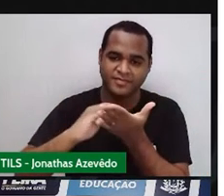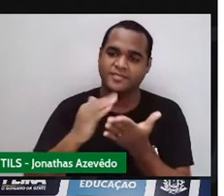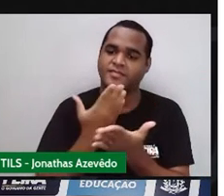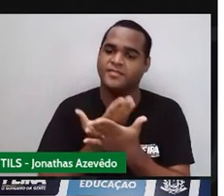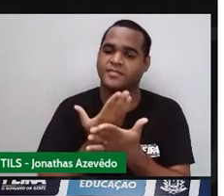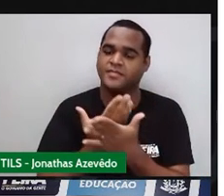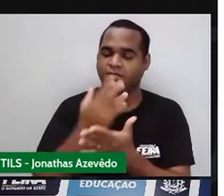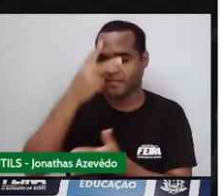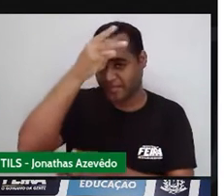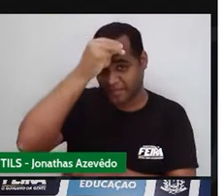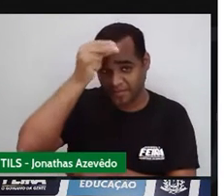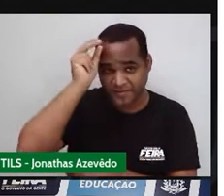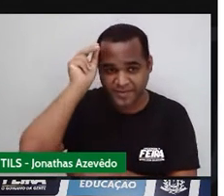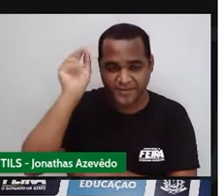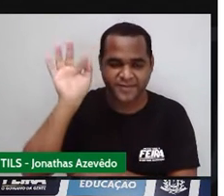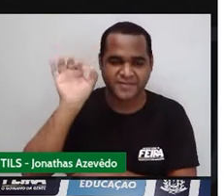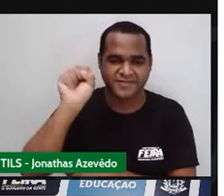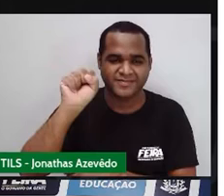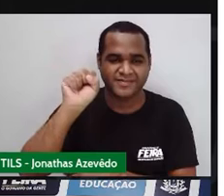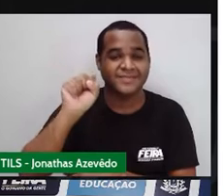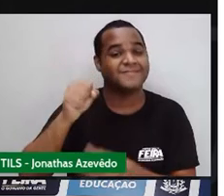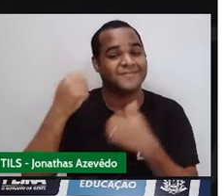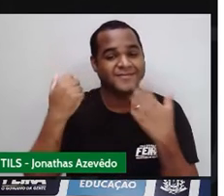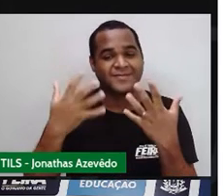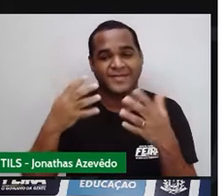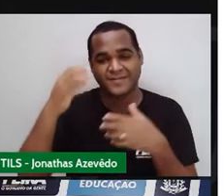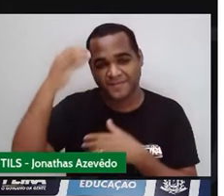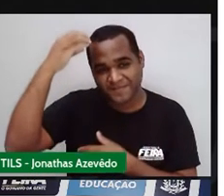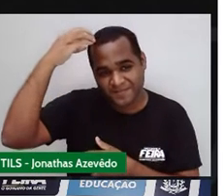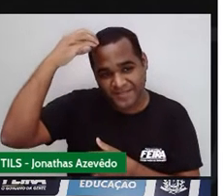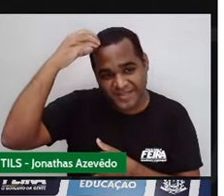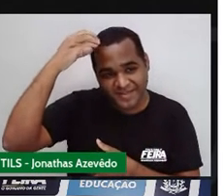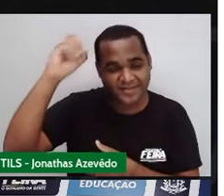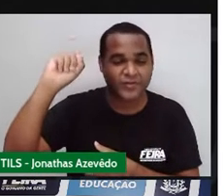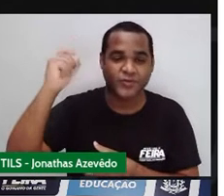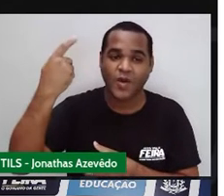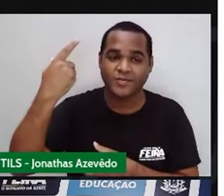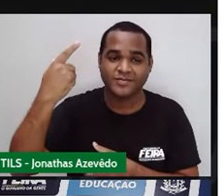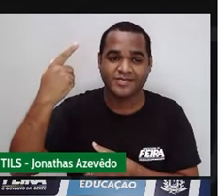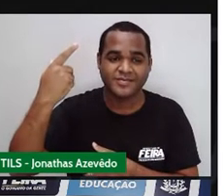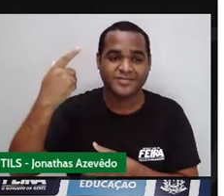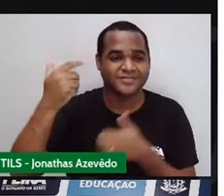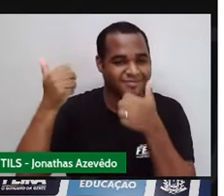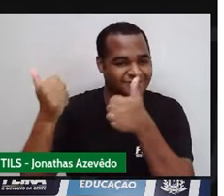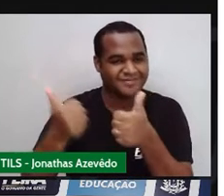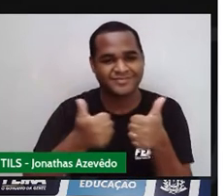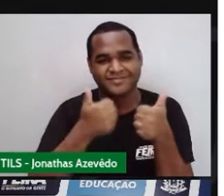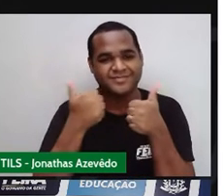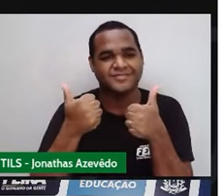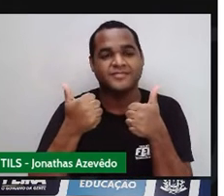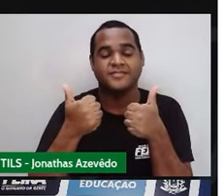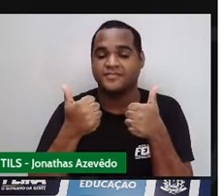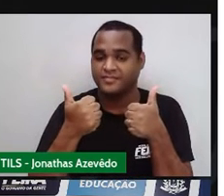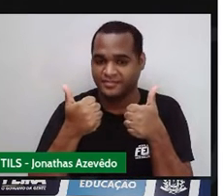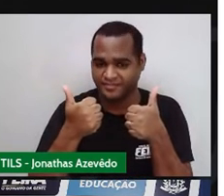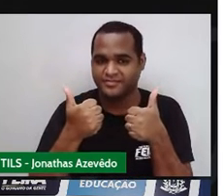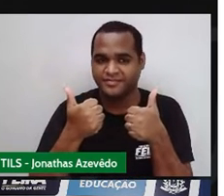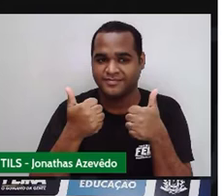Educação de Feira de Santana. nossa cidade, a minha cidade, a sua cidade, a nossa princesa do sertão.